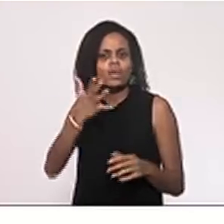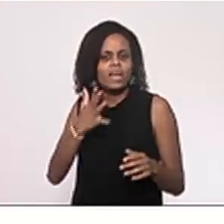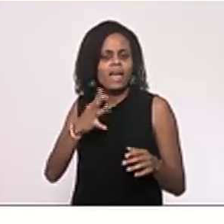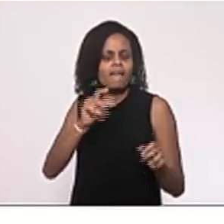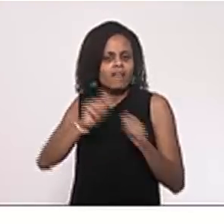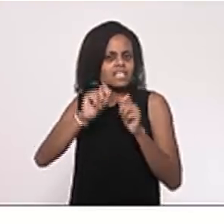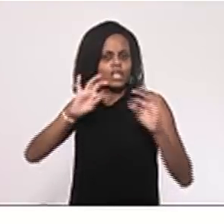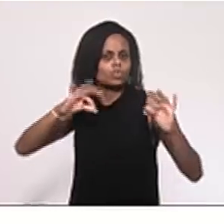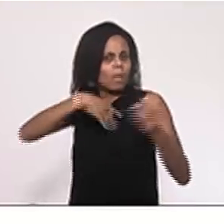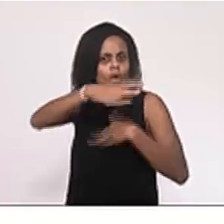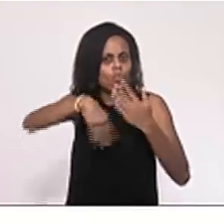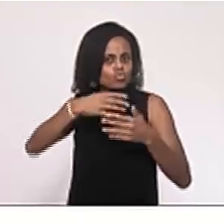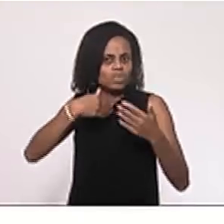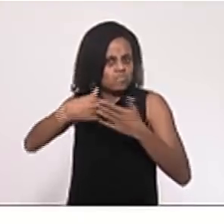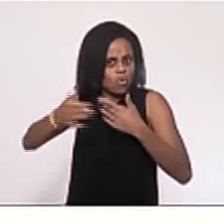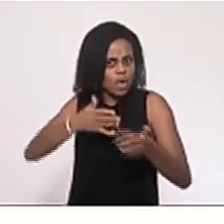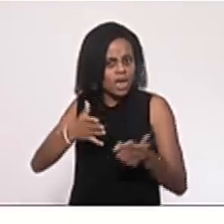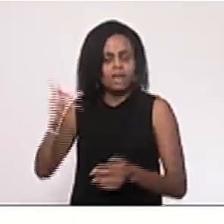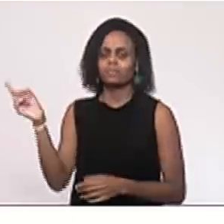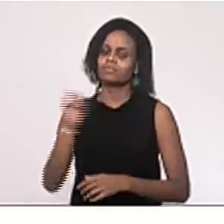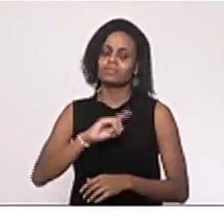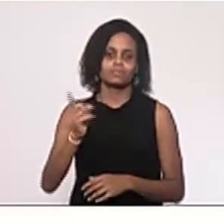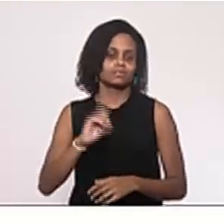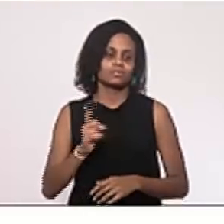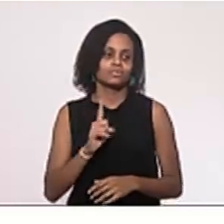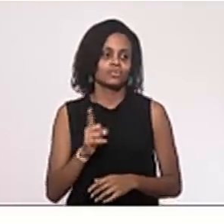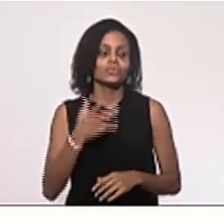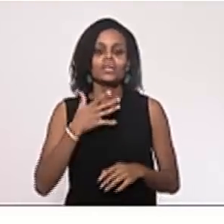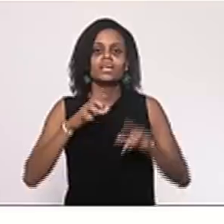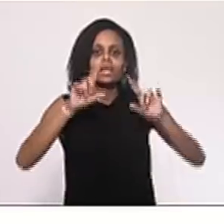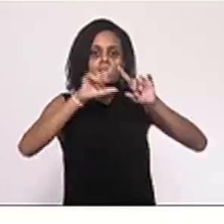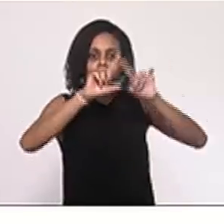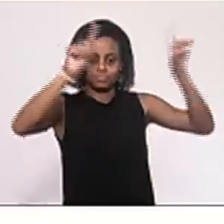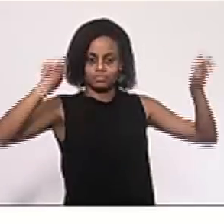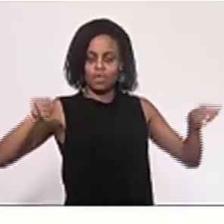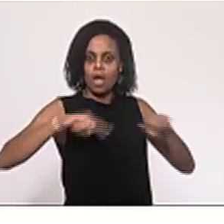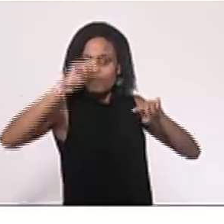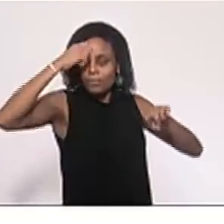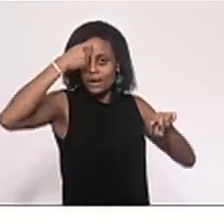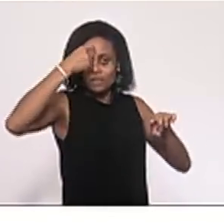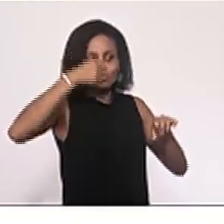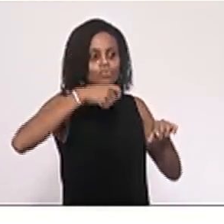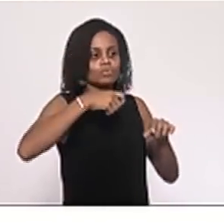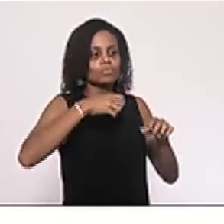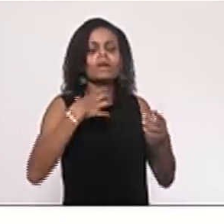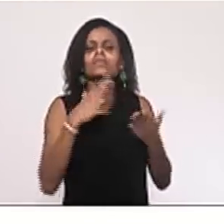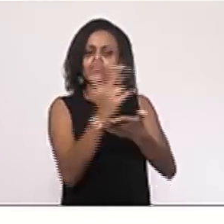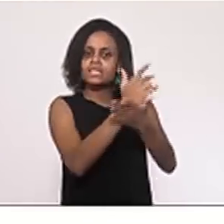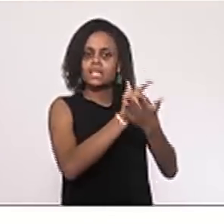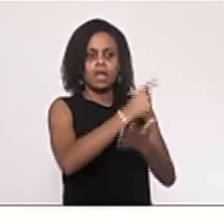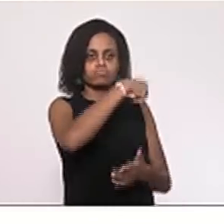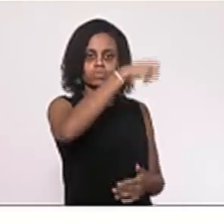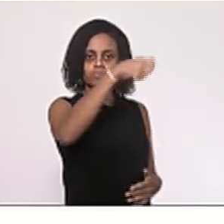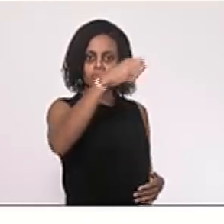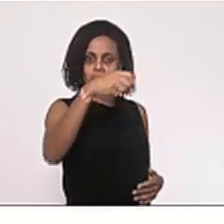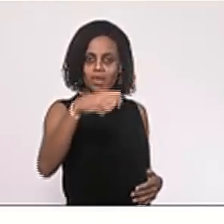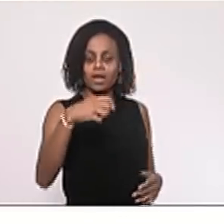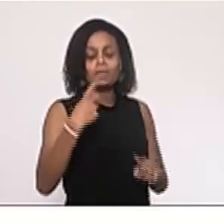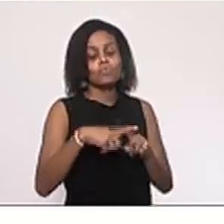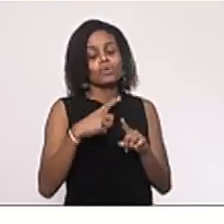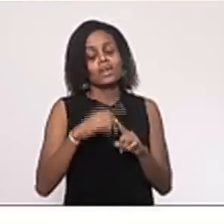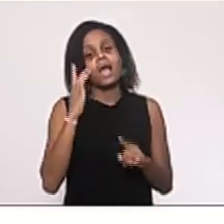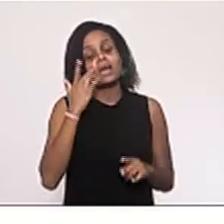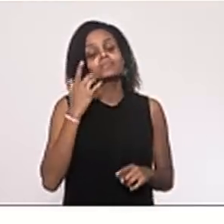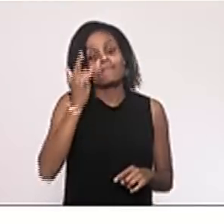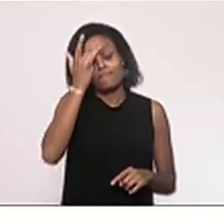Eu, é preciso, às vezes, eu gostaria de instalar um quadro negro aqui nessa tribuna, para poder desenhar, porque talvez seja mais